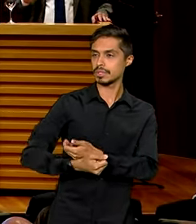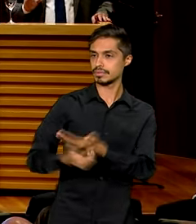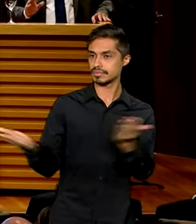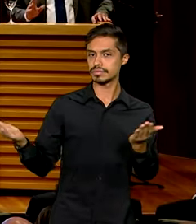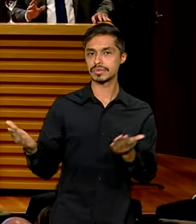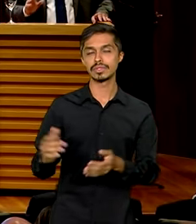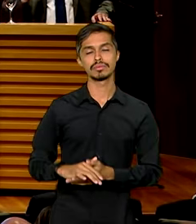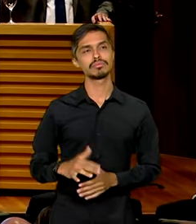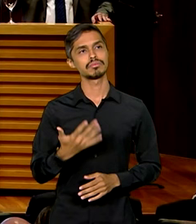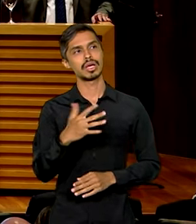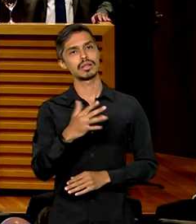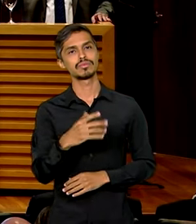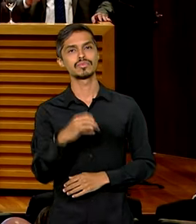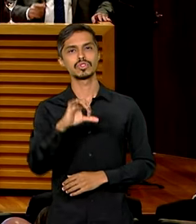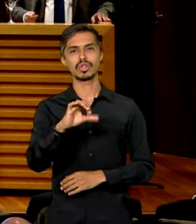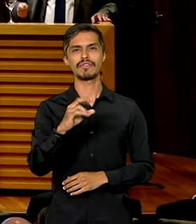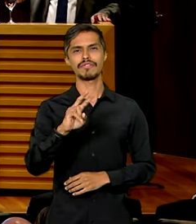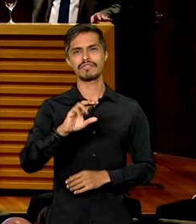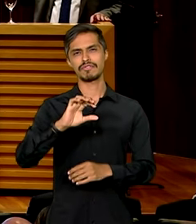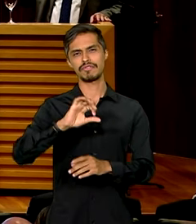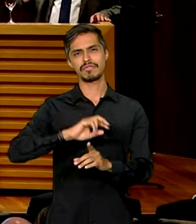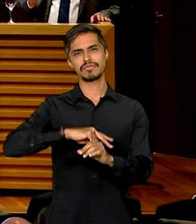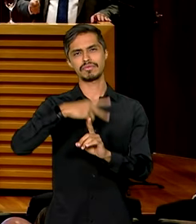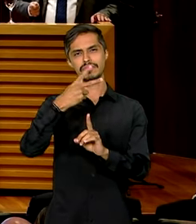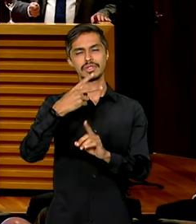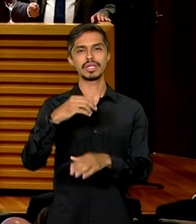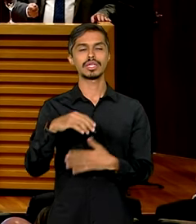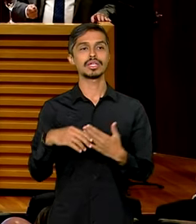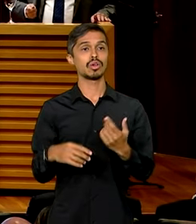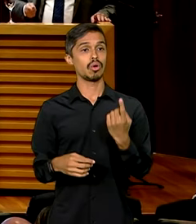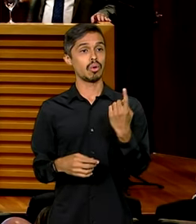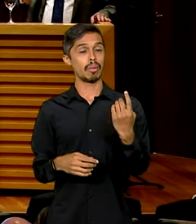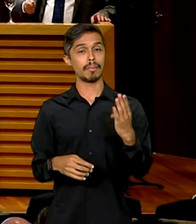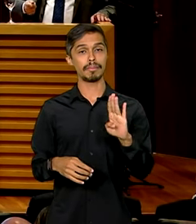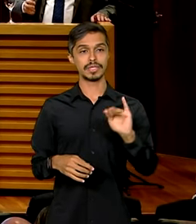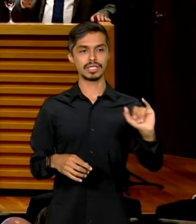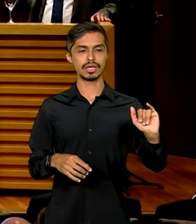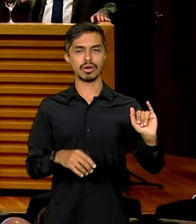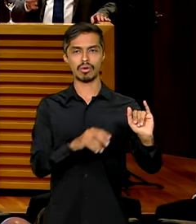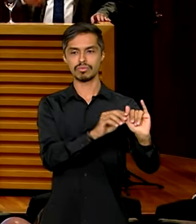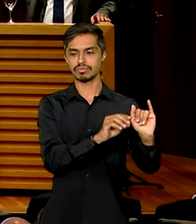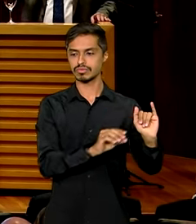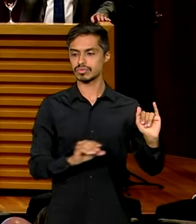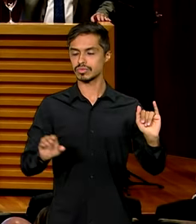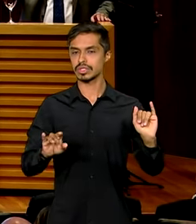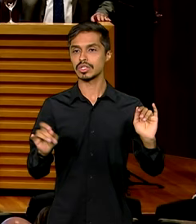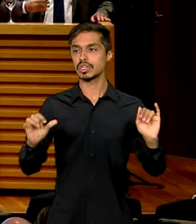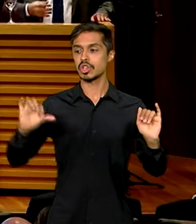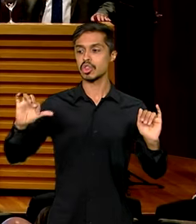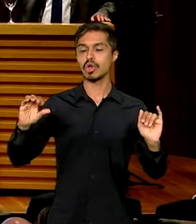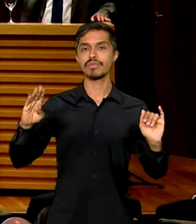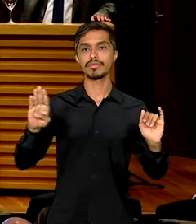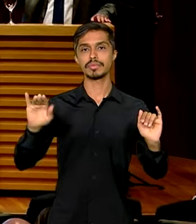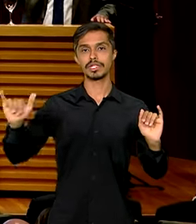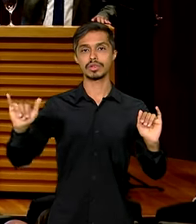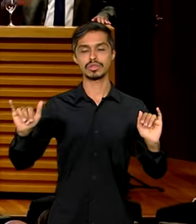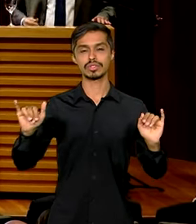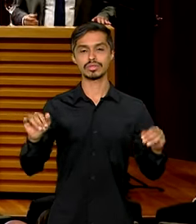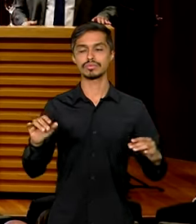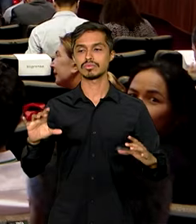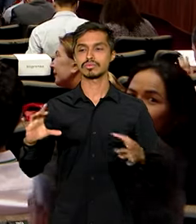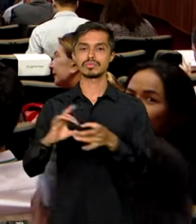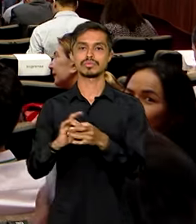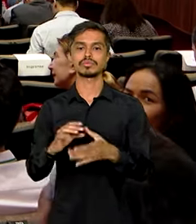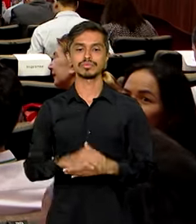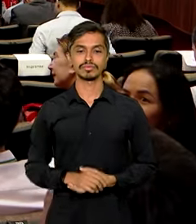em aproximadamente nove vezes, ou seja, para cada bilhão que o BNDES está colocando, ele está viabilizando nove bilhões de crédito, porque é um crédito direto